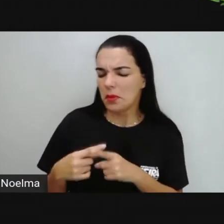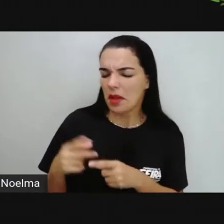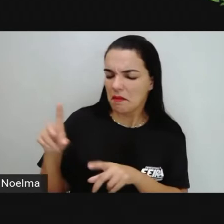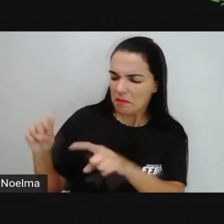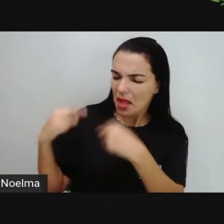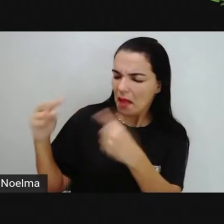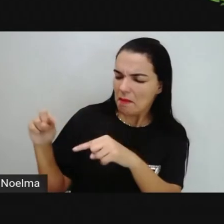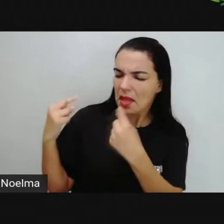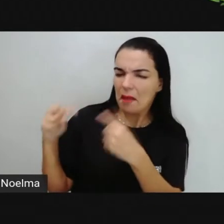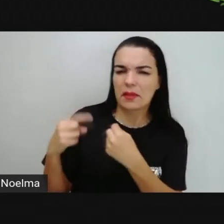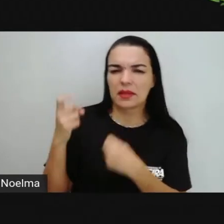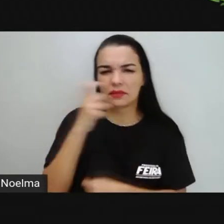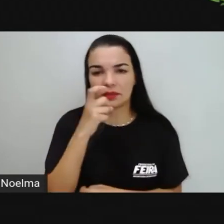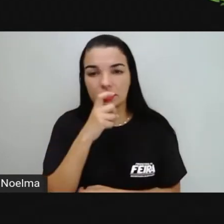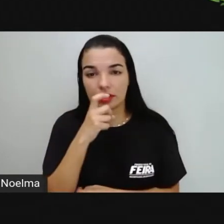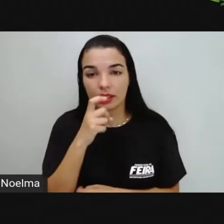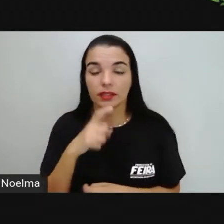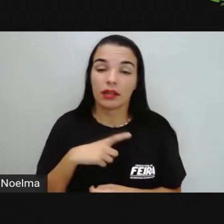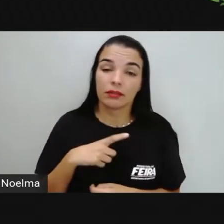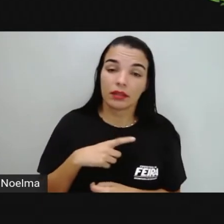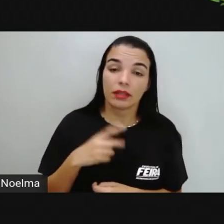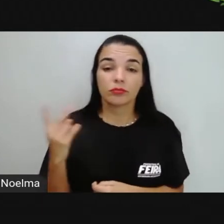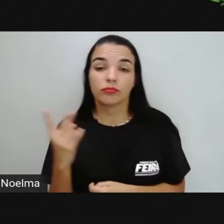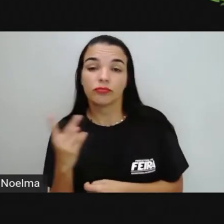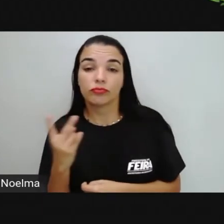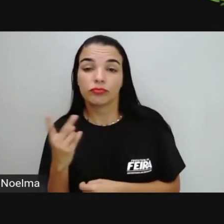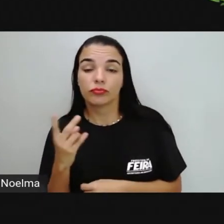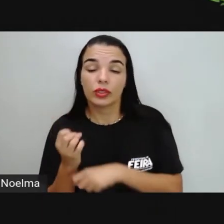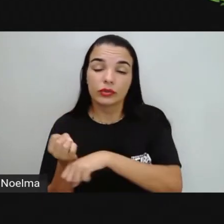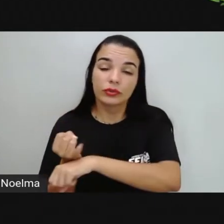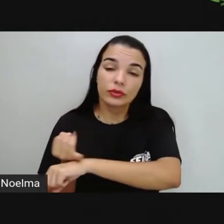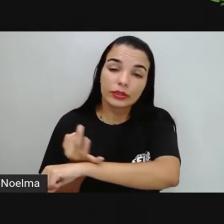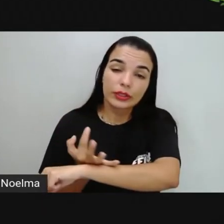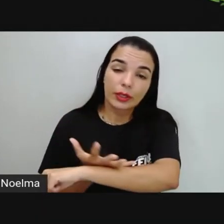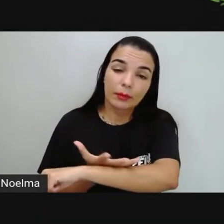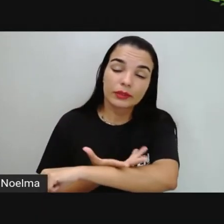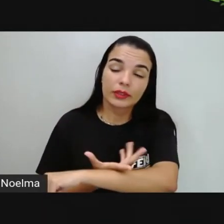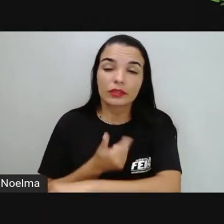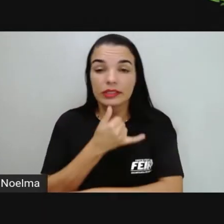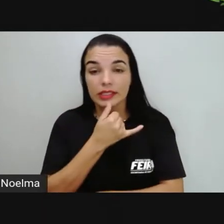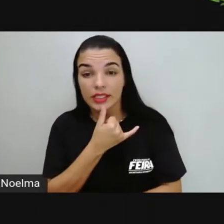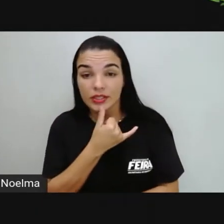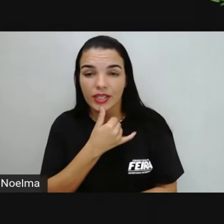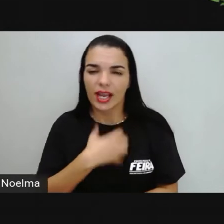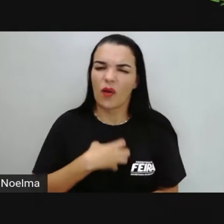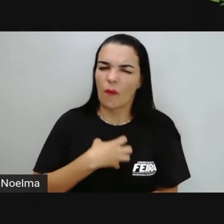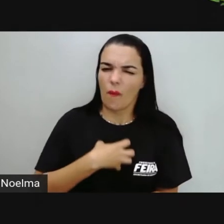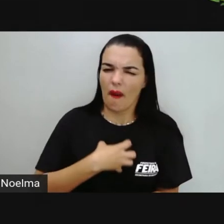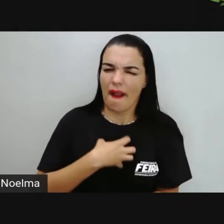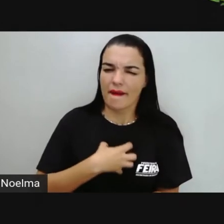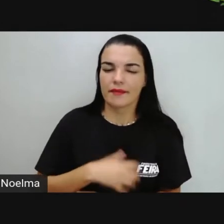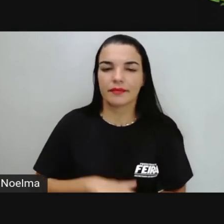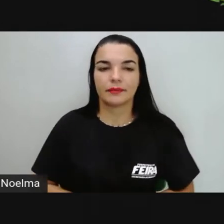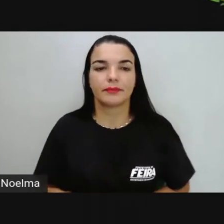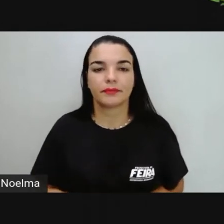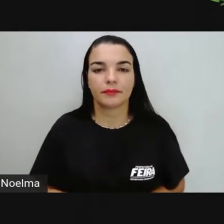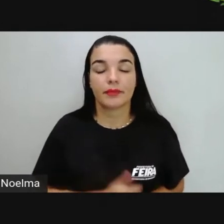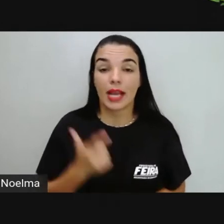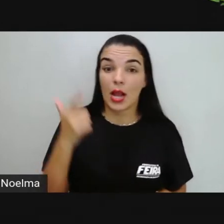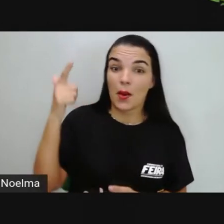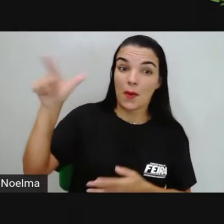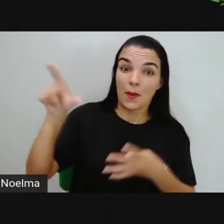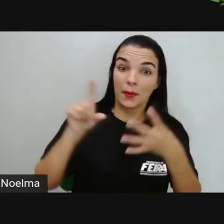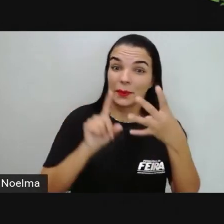a gente? Então, a gente ficou triste ou a gente fica irritado diante daquela situação. Vamos para mais